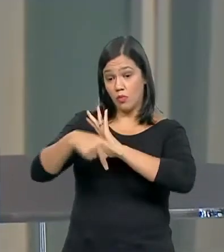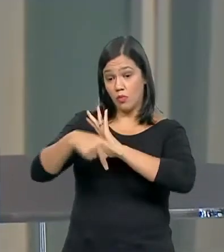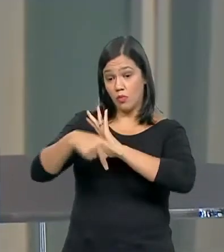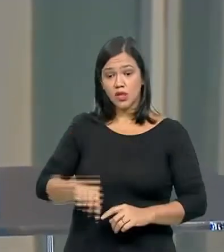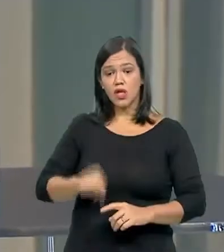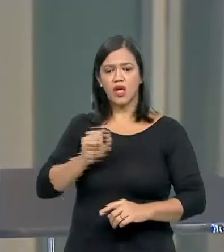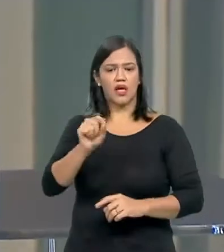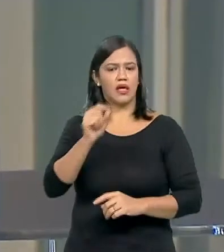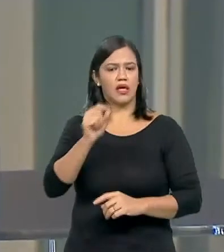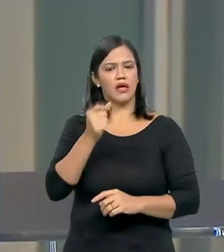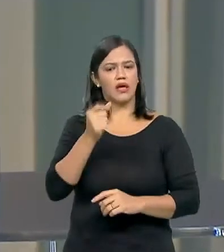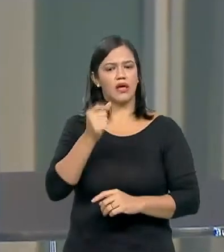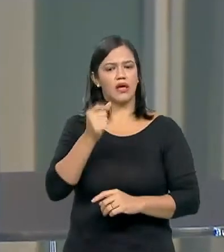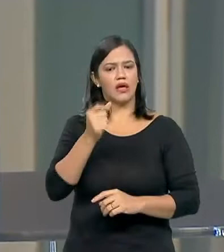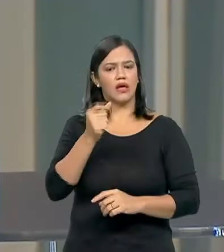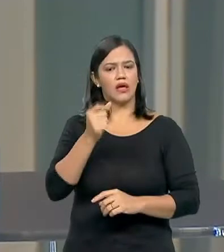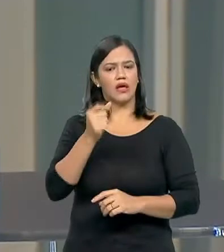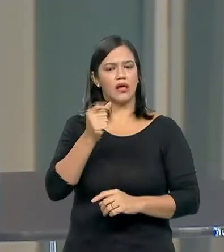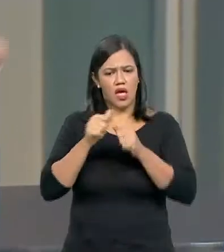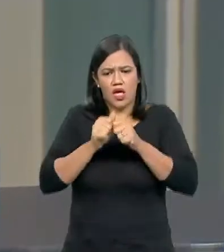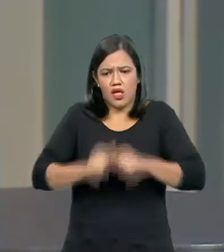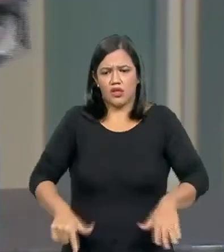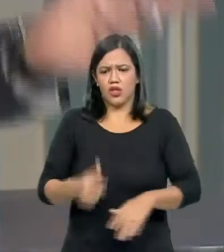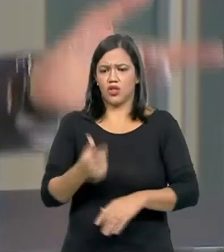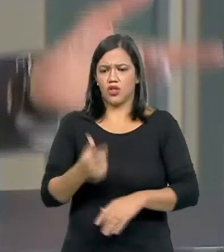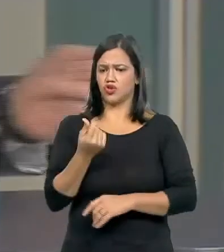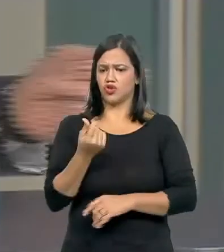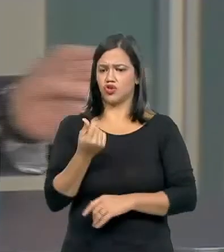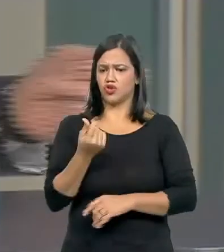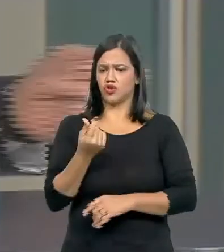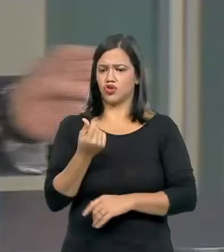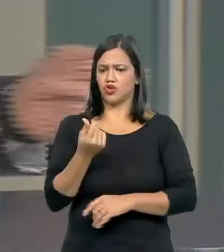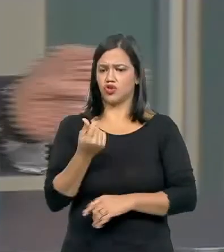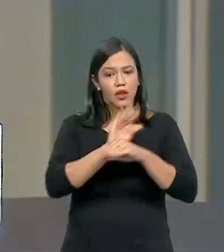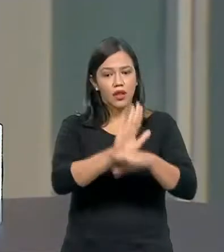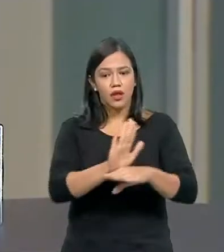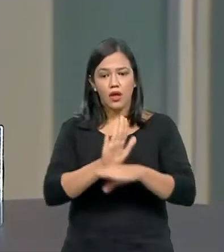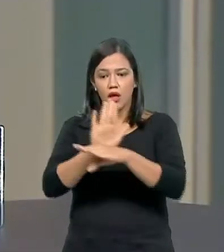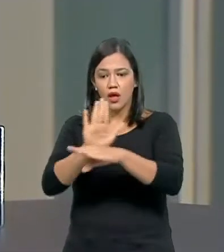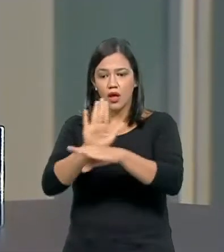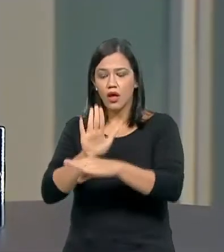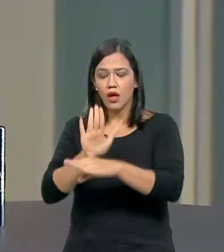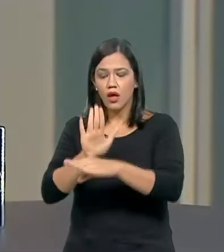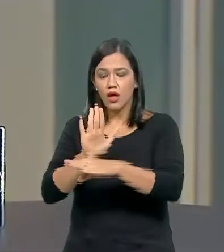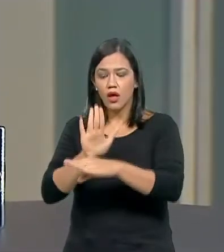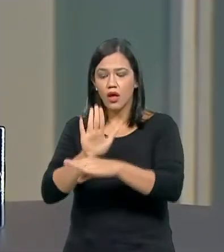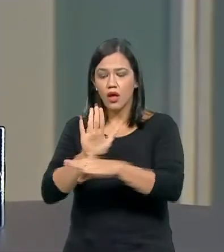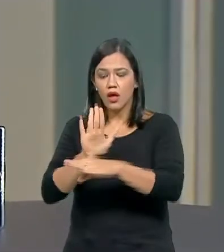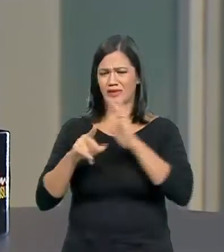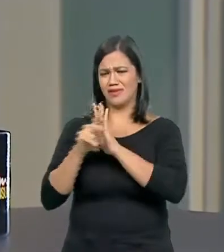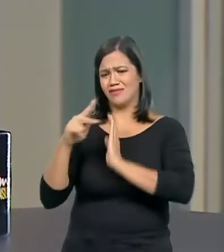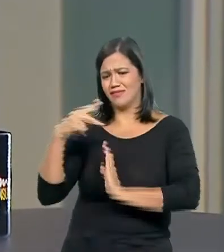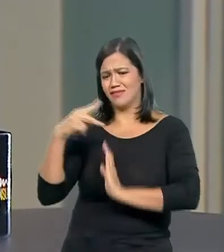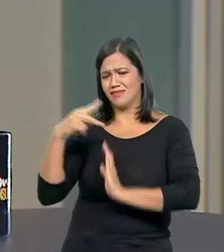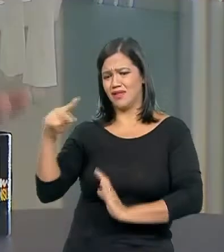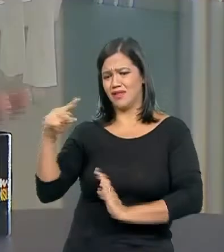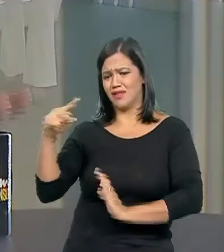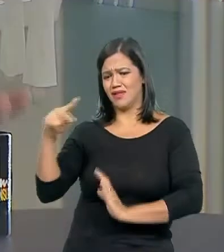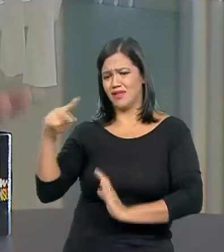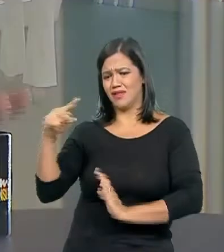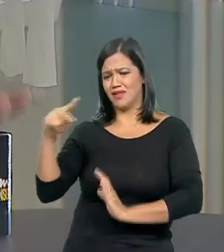não gastar dinheiro que pode ser empregado em proveito da população, em comunicação dele, em comunicação